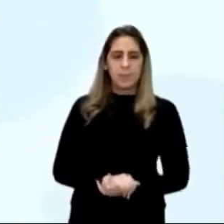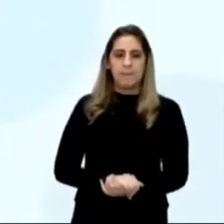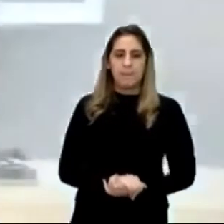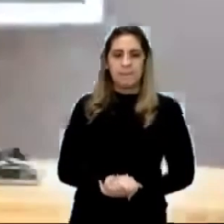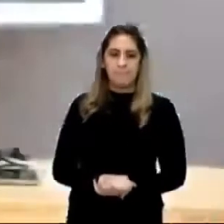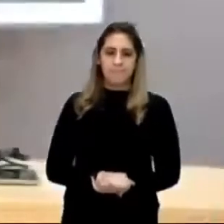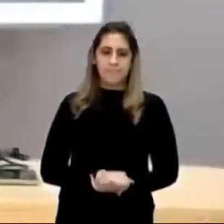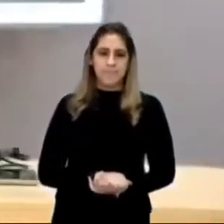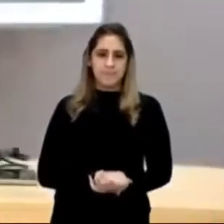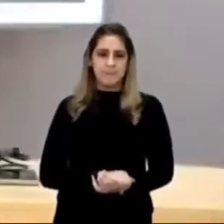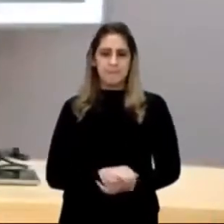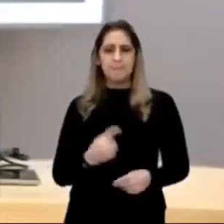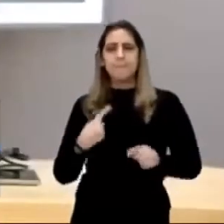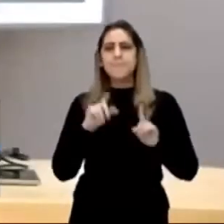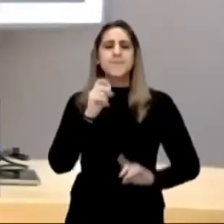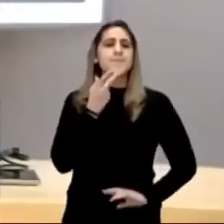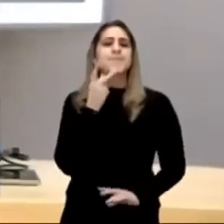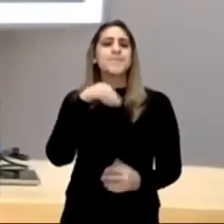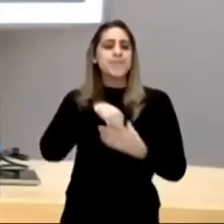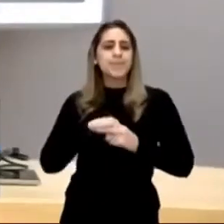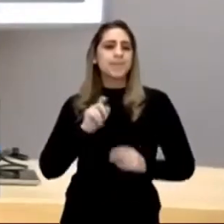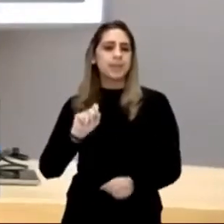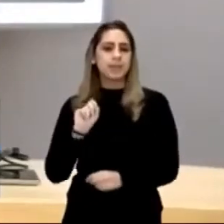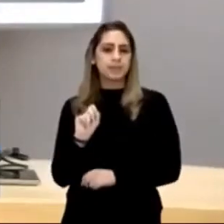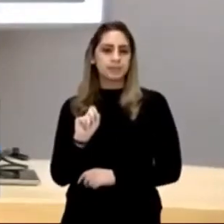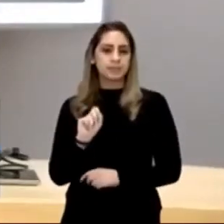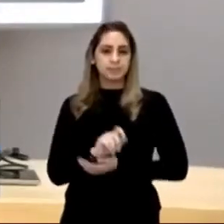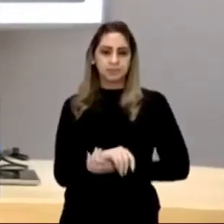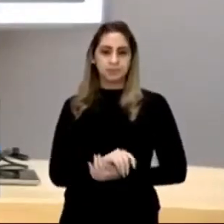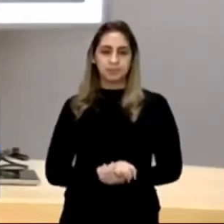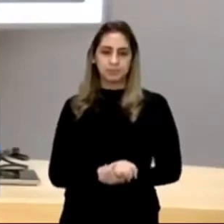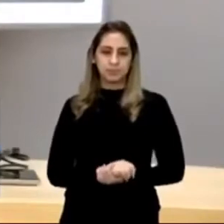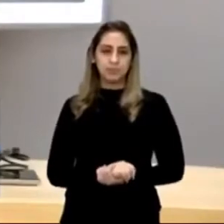favor, o que ele está dizendo aí, ele está dizendo, que,